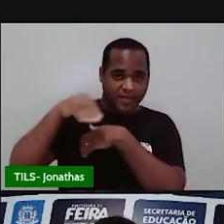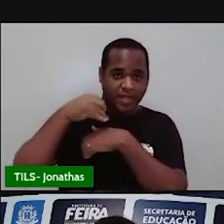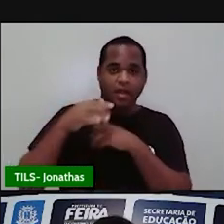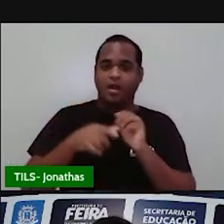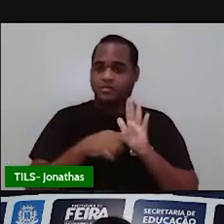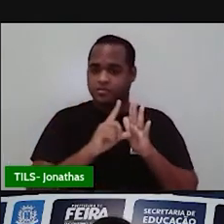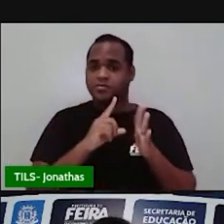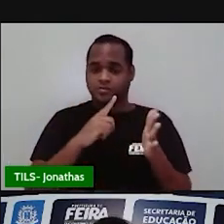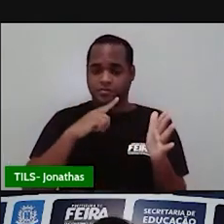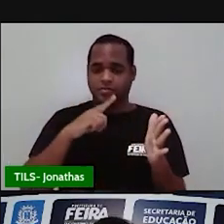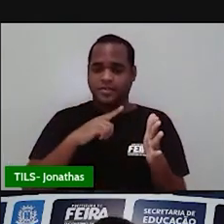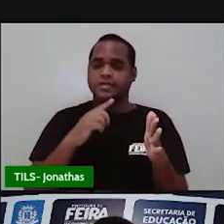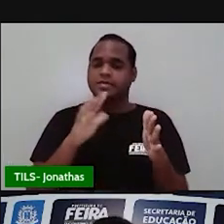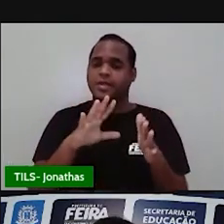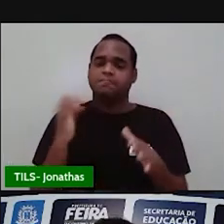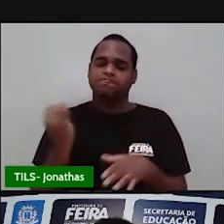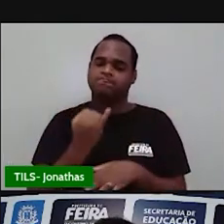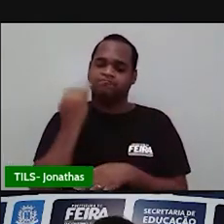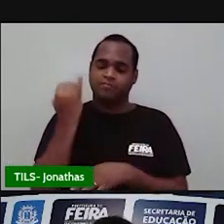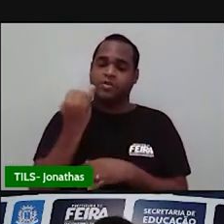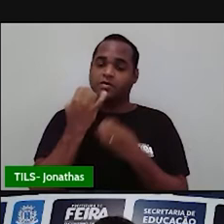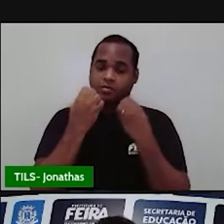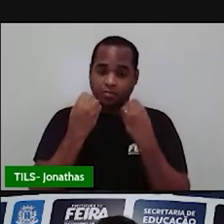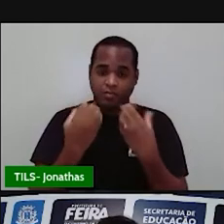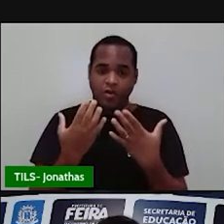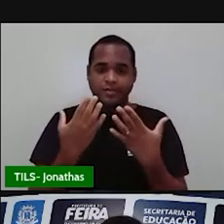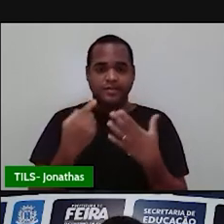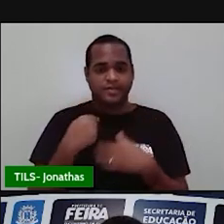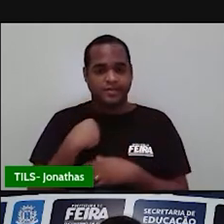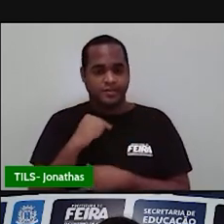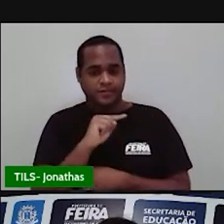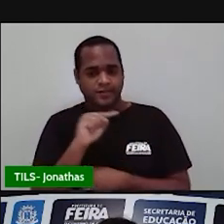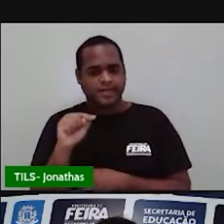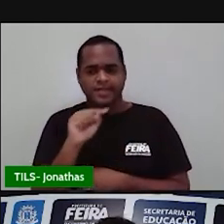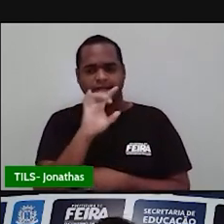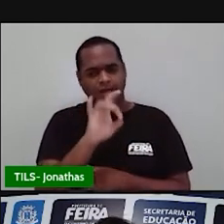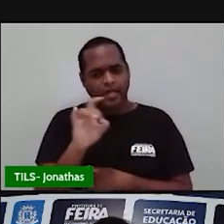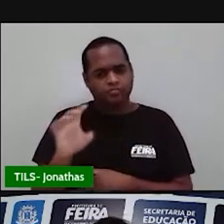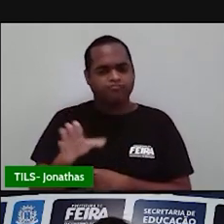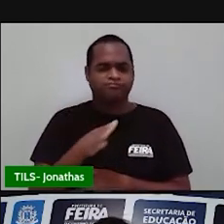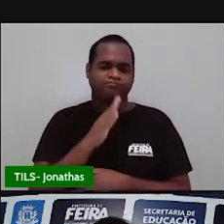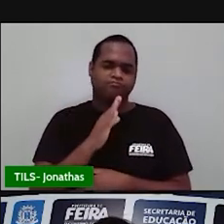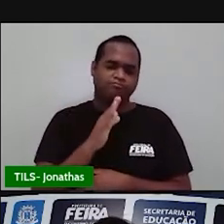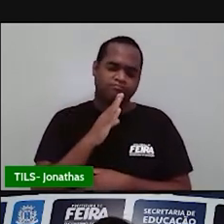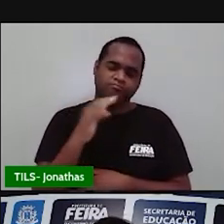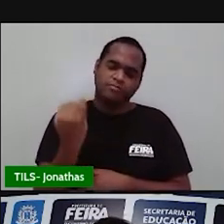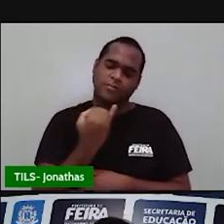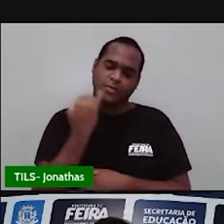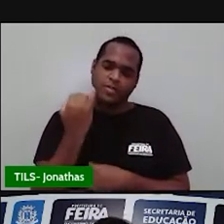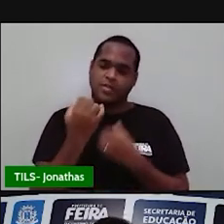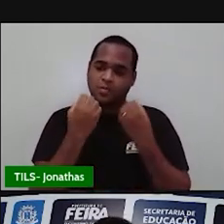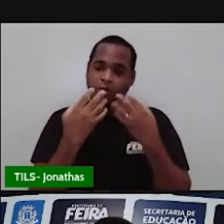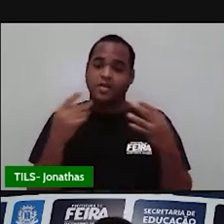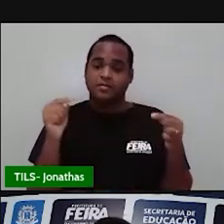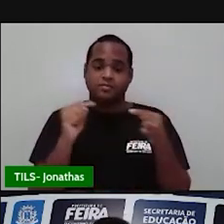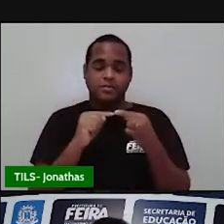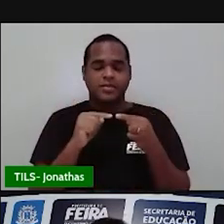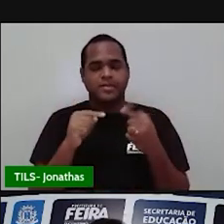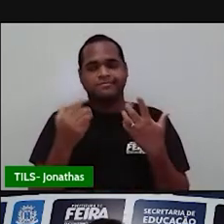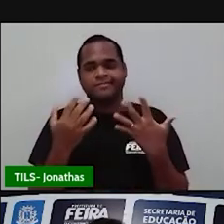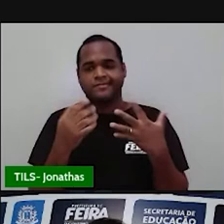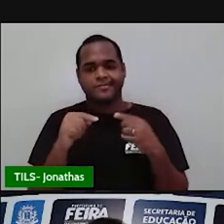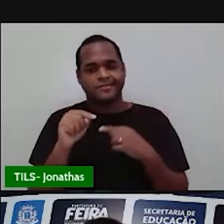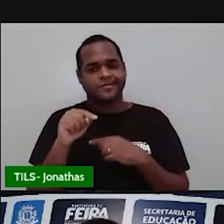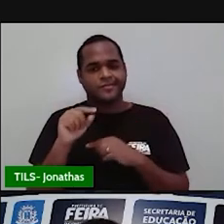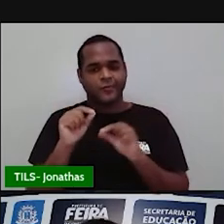anteriores. É muito importante que nós conheçamos, né? Como é que se dá, como é que